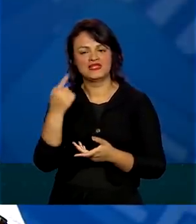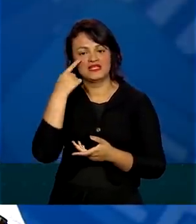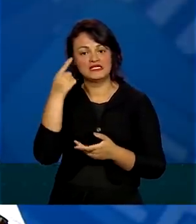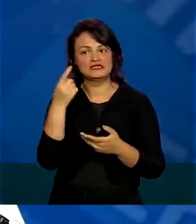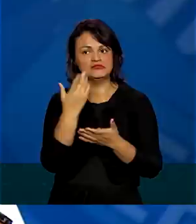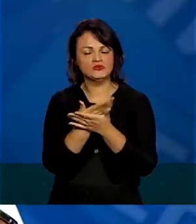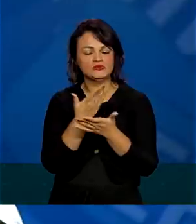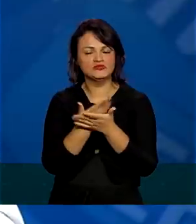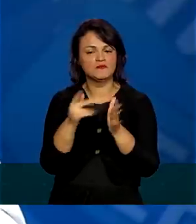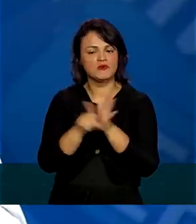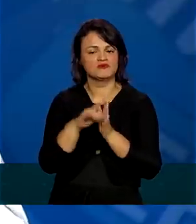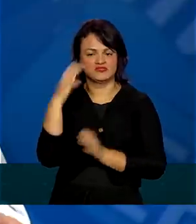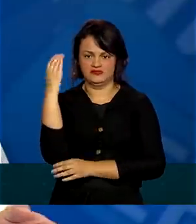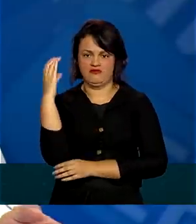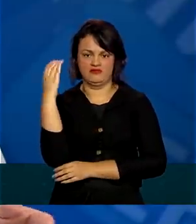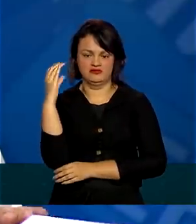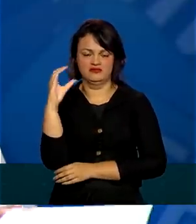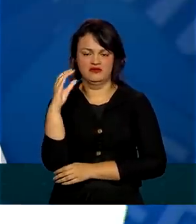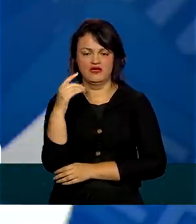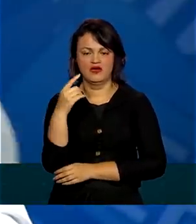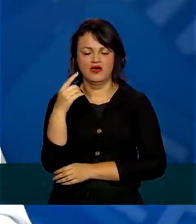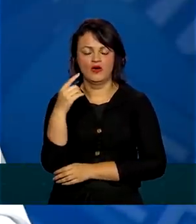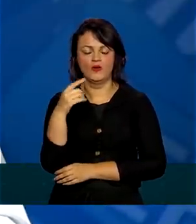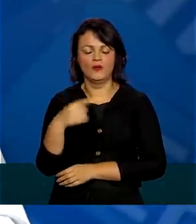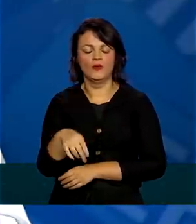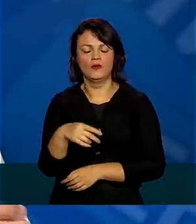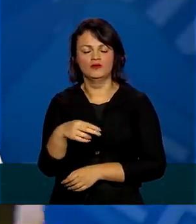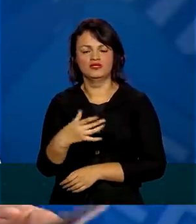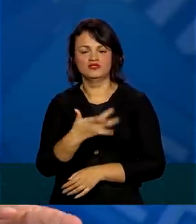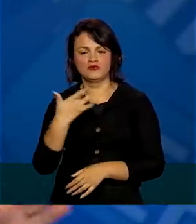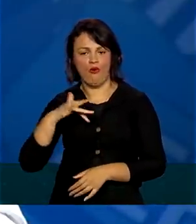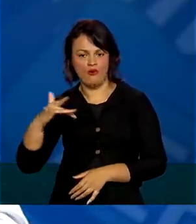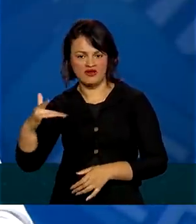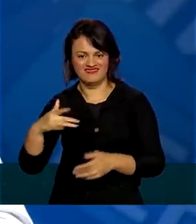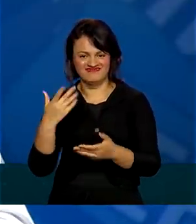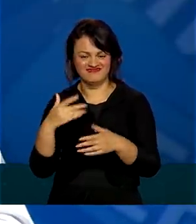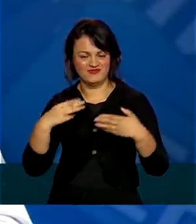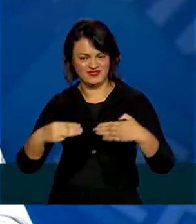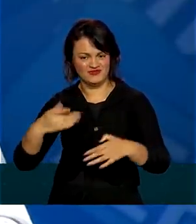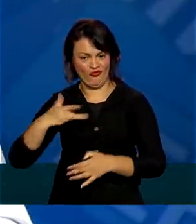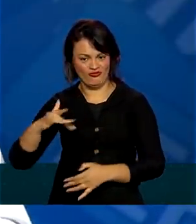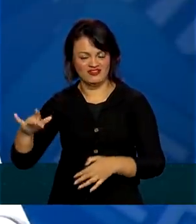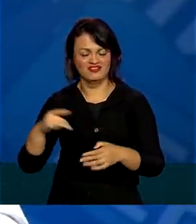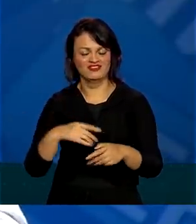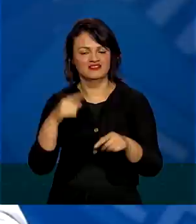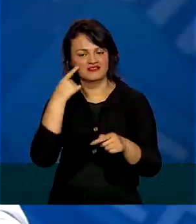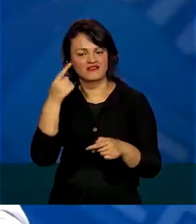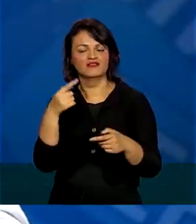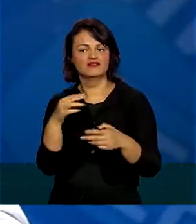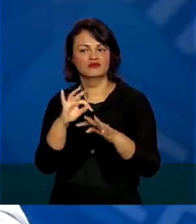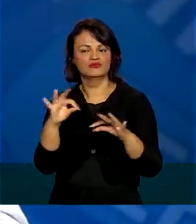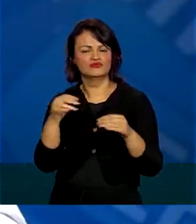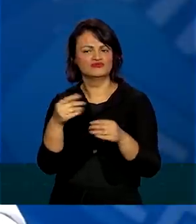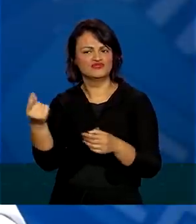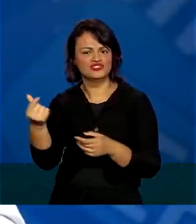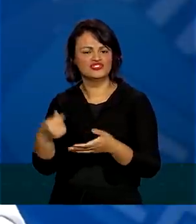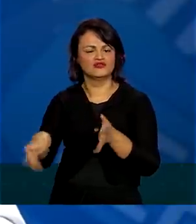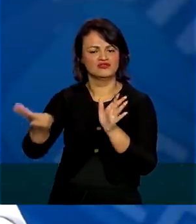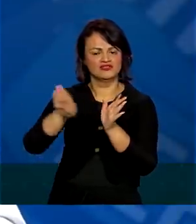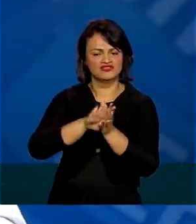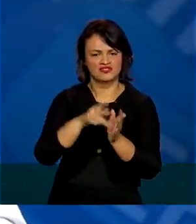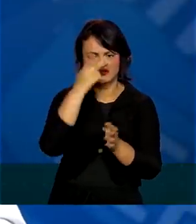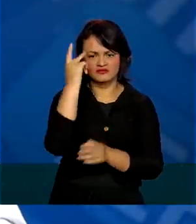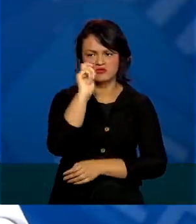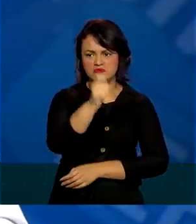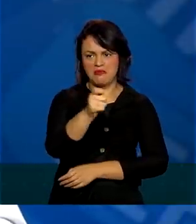ciência. ministro Onyx aqui, com toda essa proteção social, com os recursos chegando na mão das